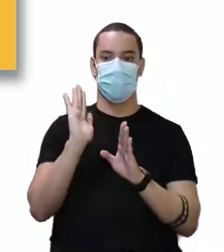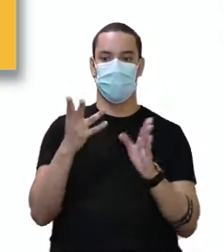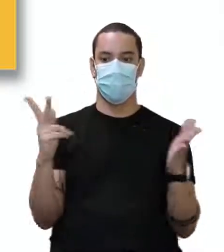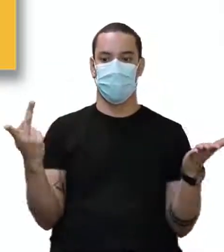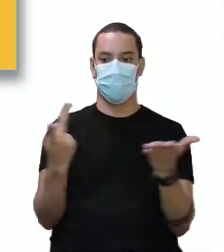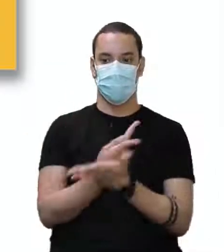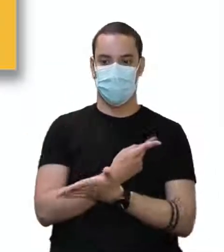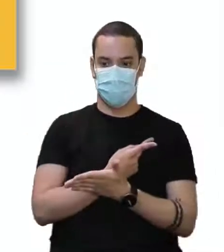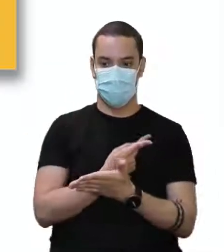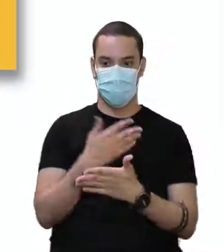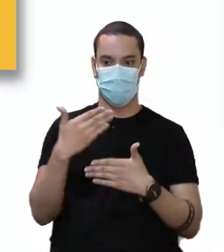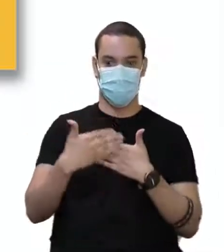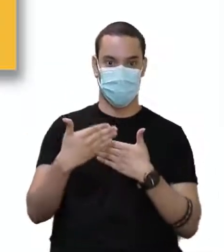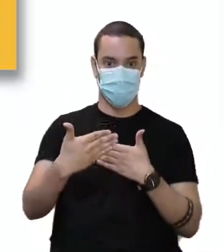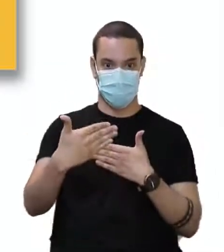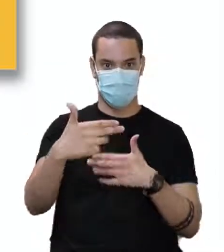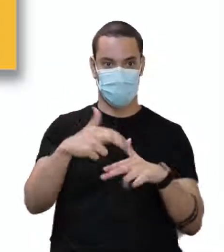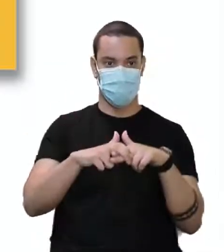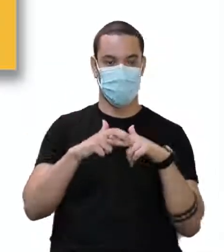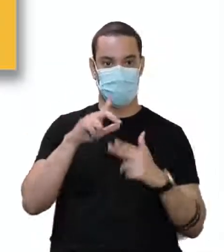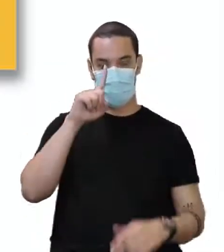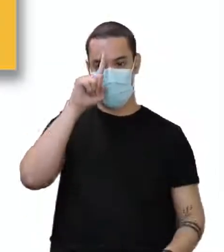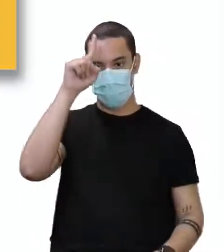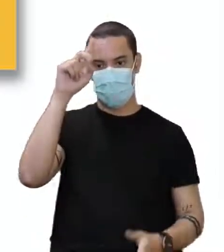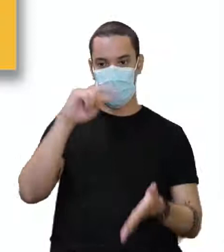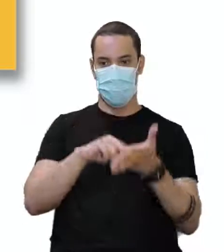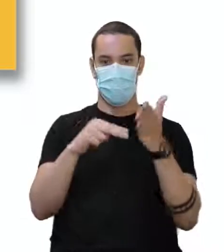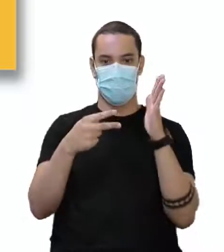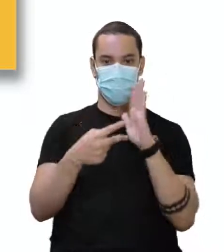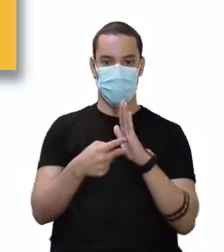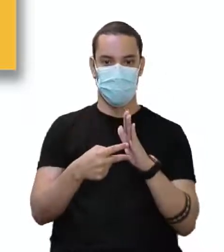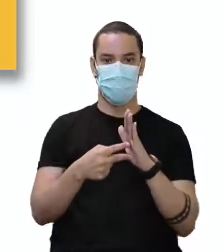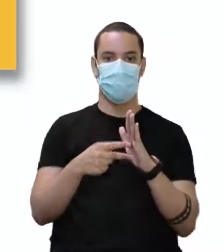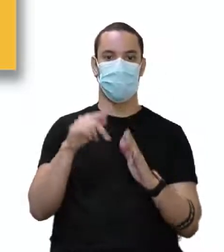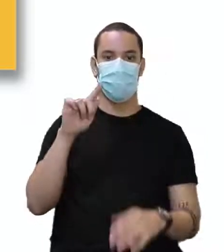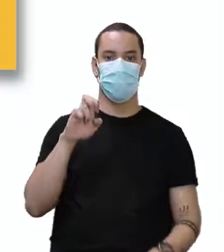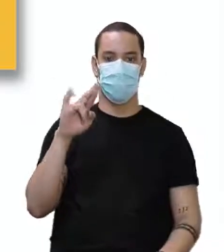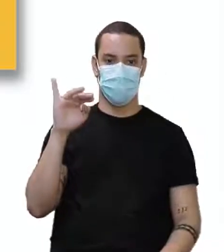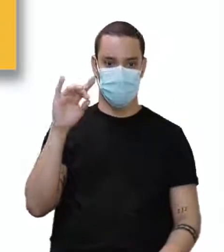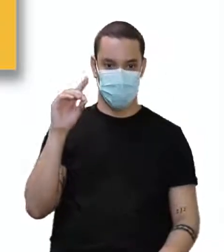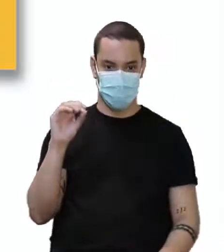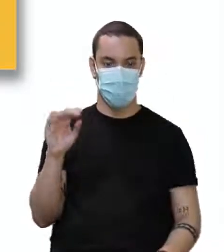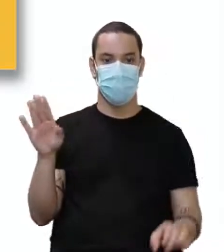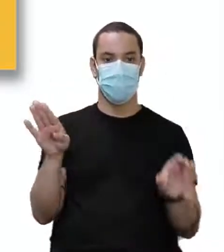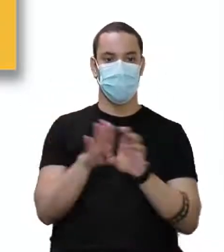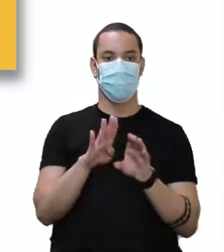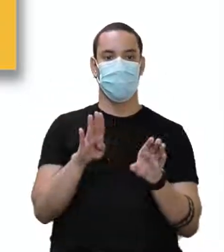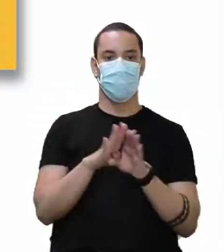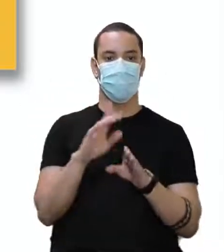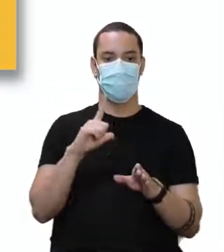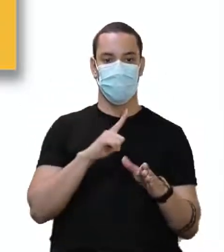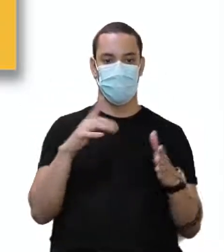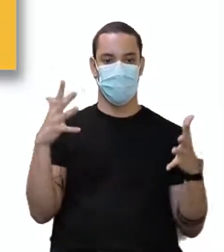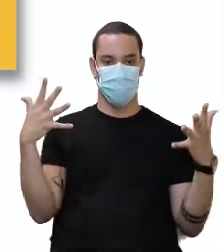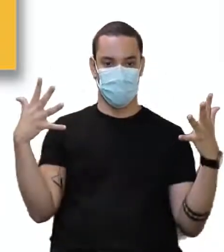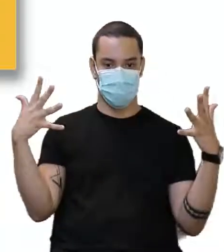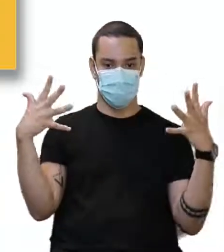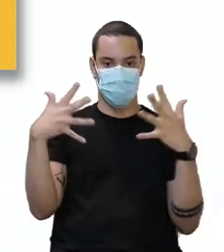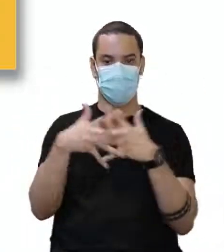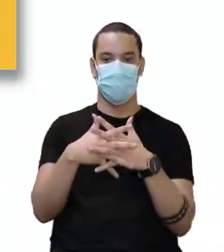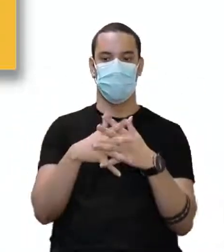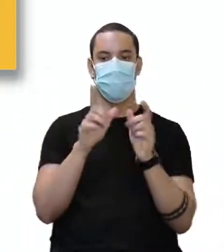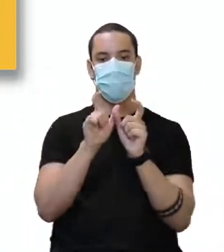acontecendo com essa ideia de gerúndio mesmo. Vamos ver também sobre as nossas confusing